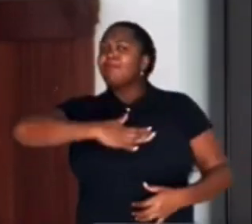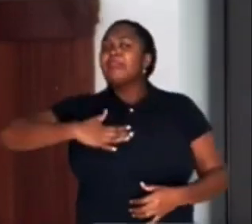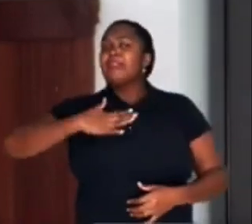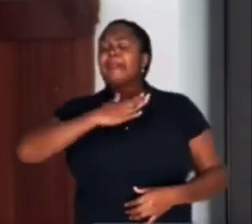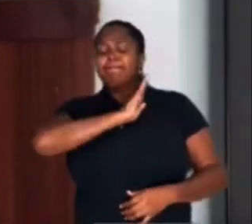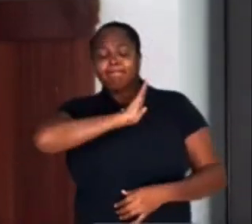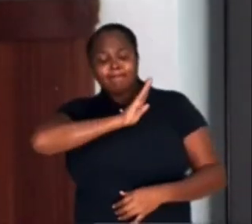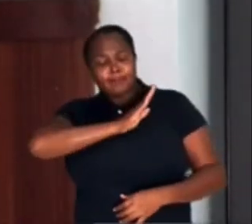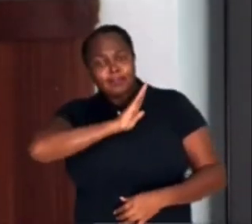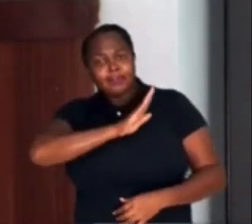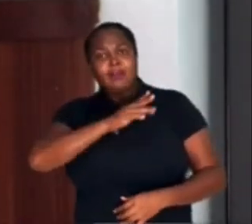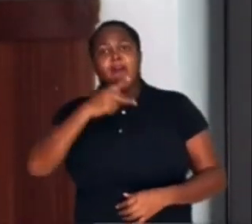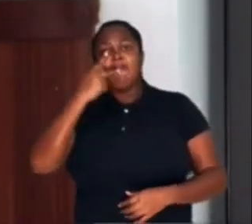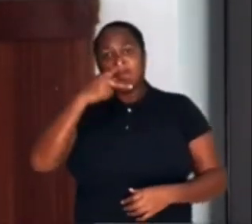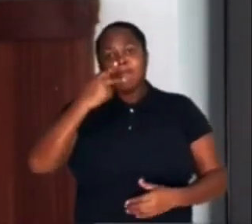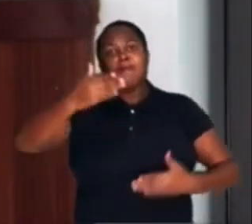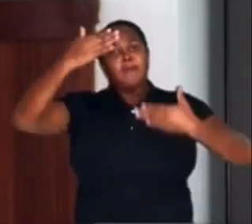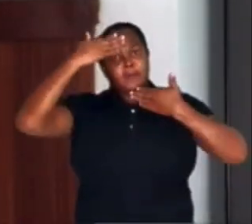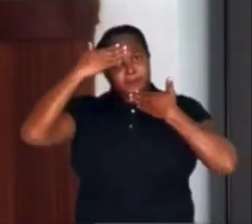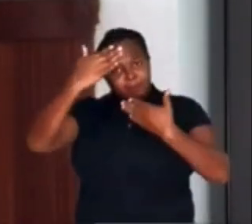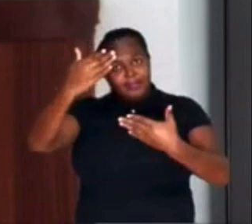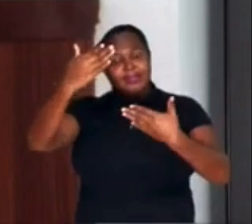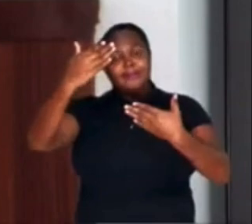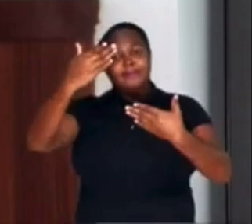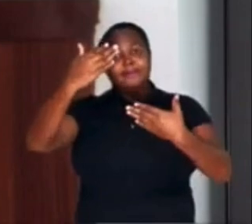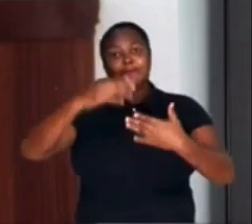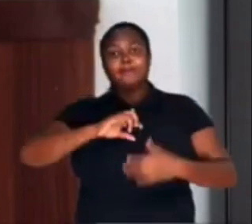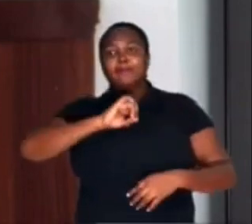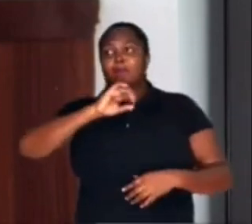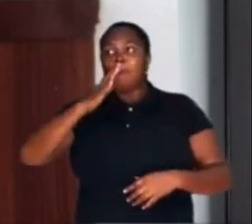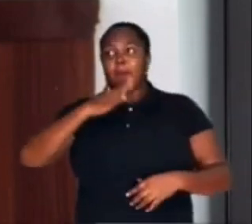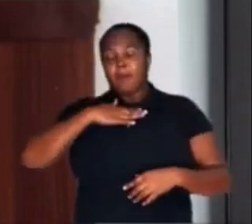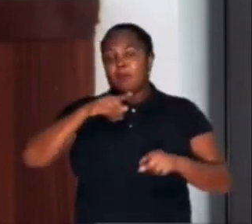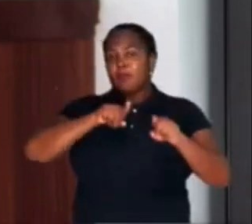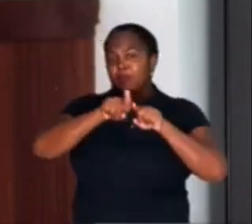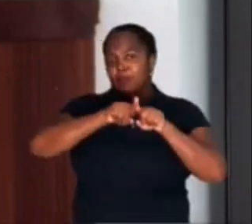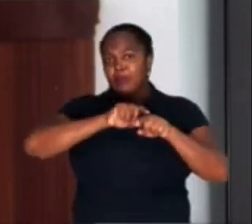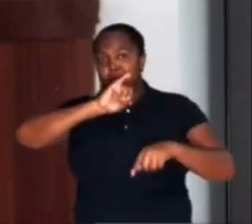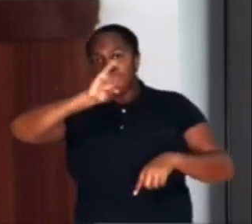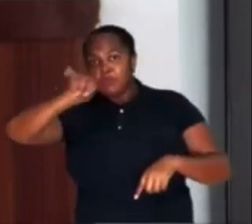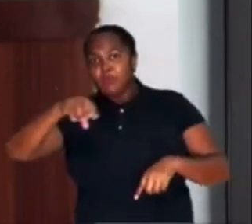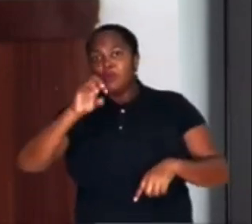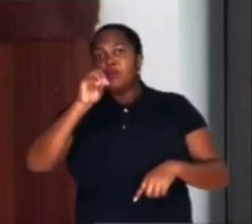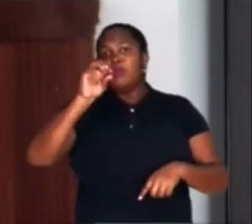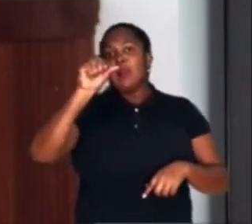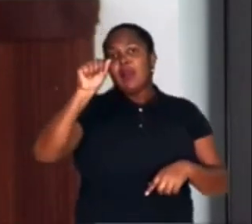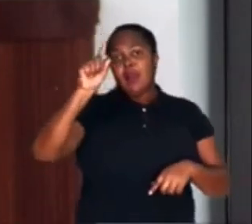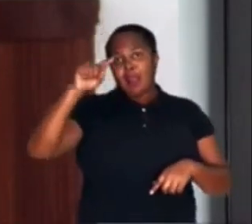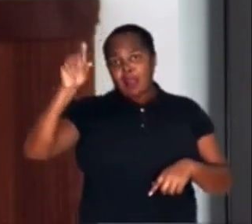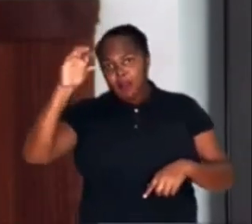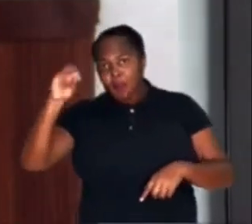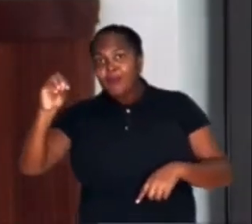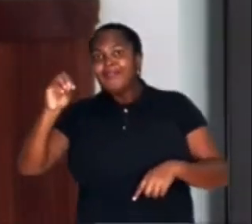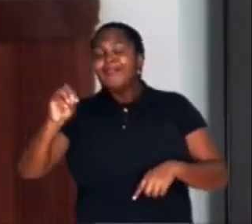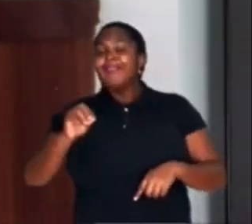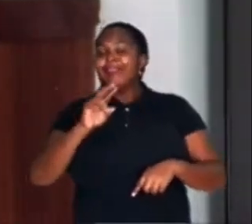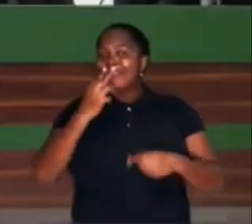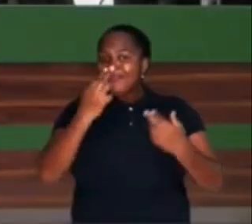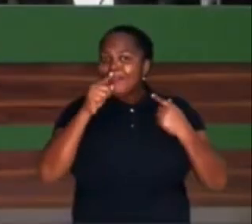digo obrigado. João, meu filho, assim como você, eu também sou ele a esse. tio.